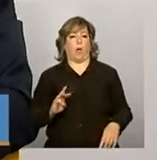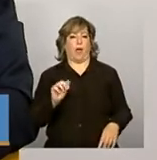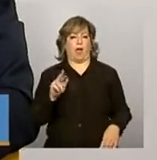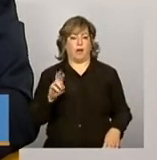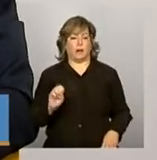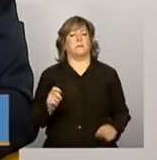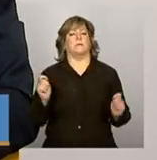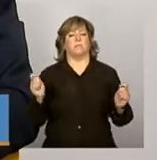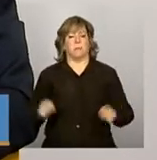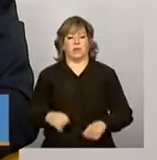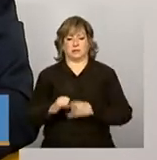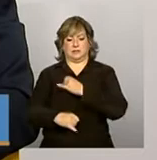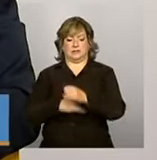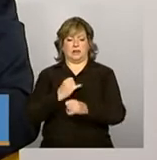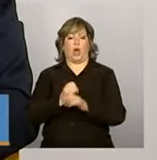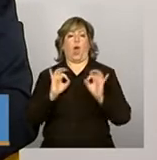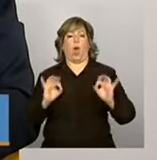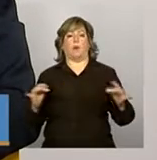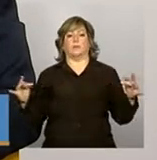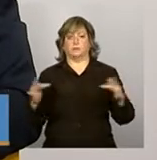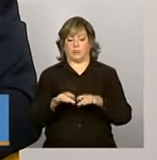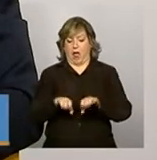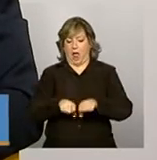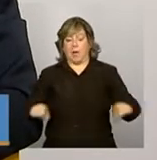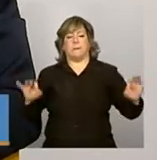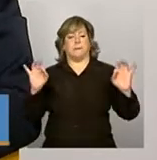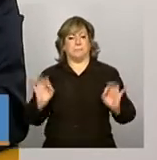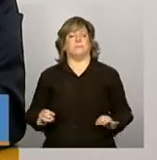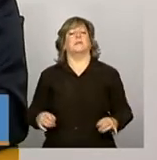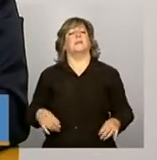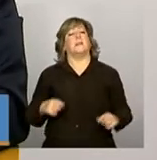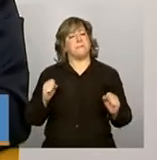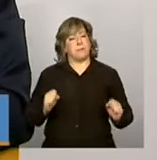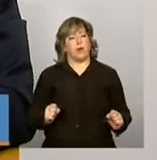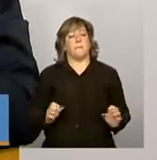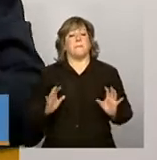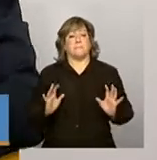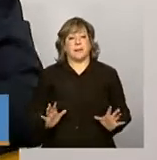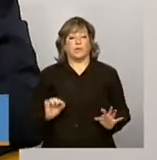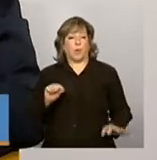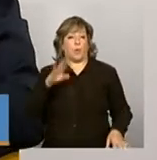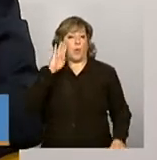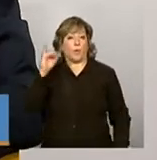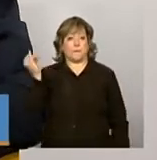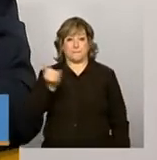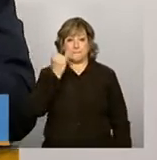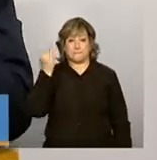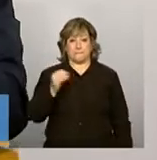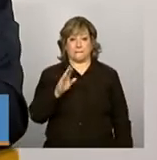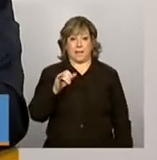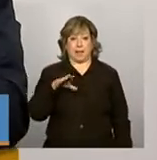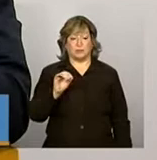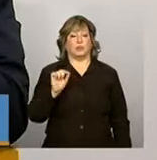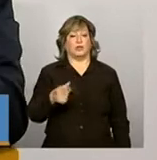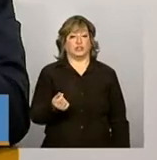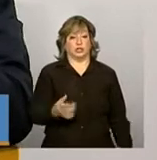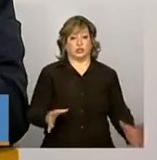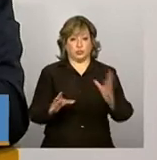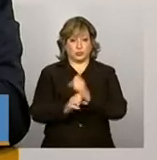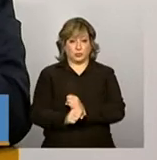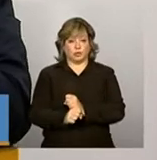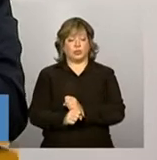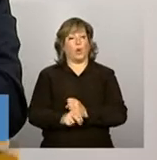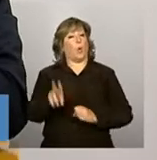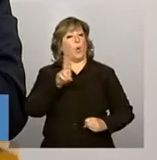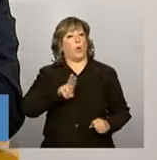internet, pode ter uma ótima conexão, isso é muito importante. Então, o que importa, basicamente, é que os recursos sejam